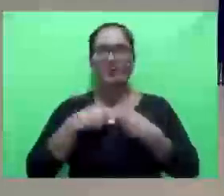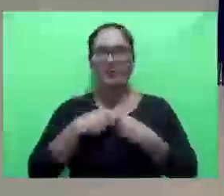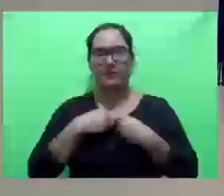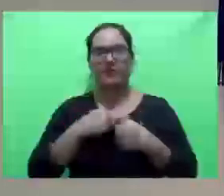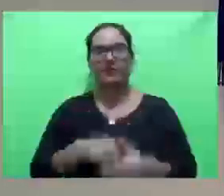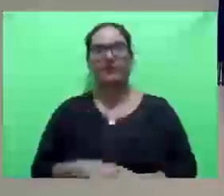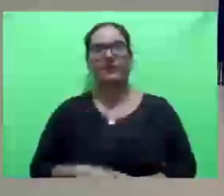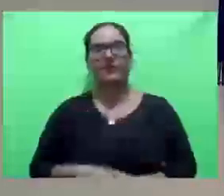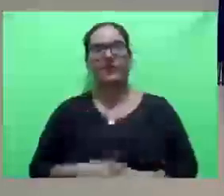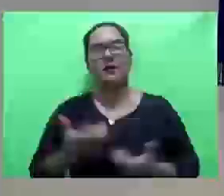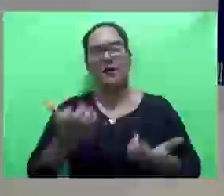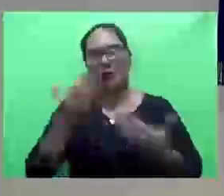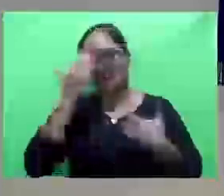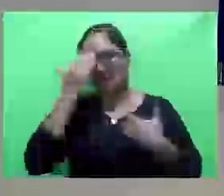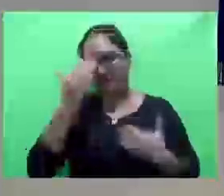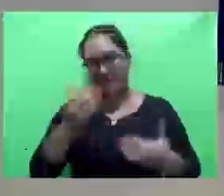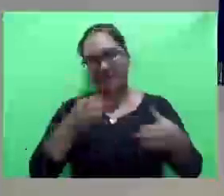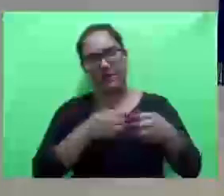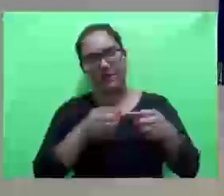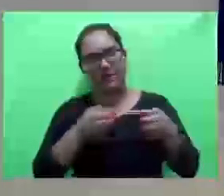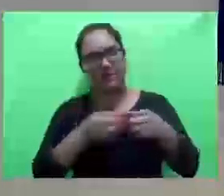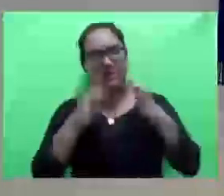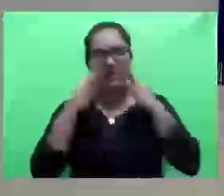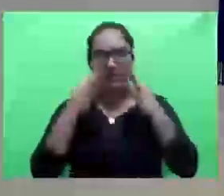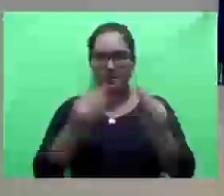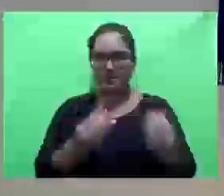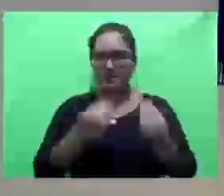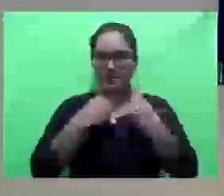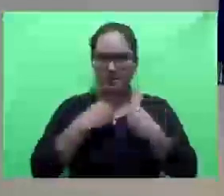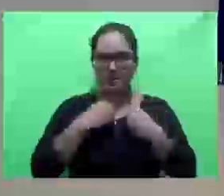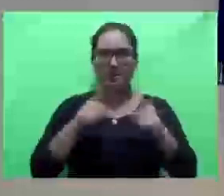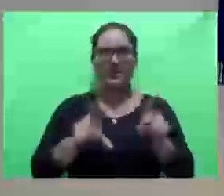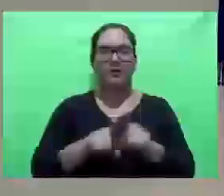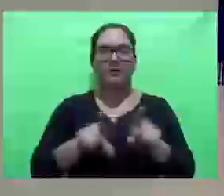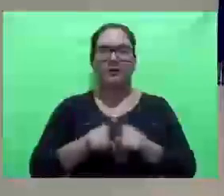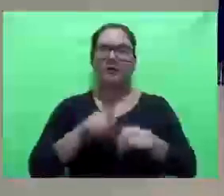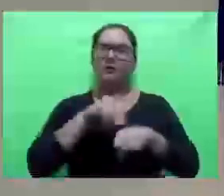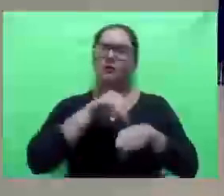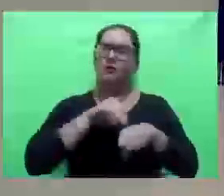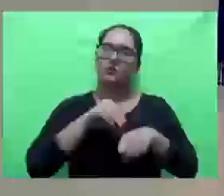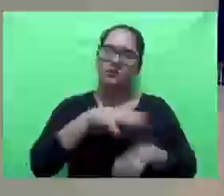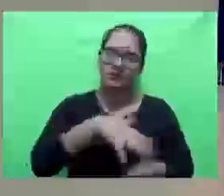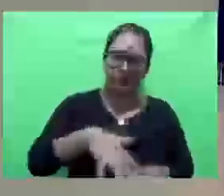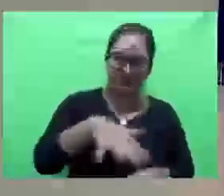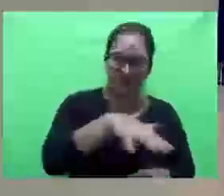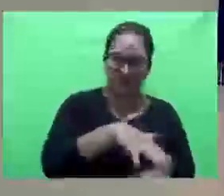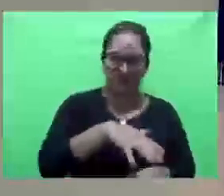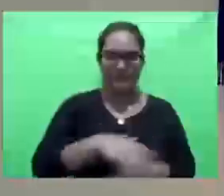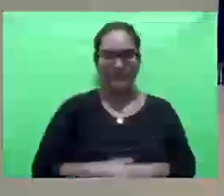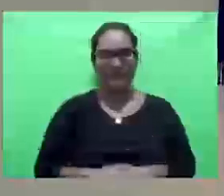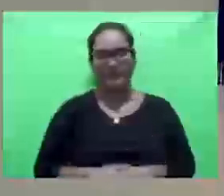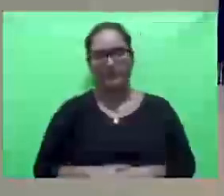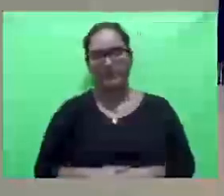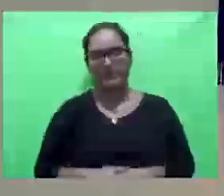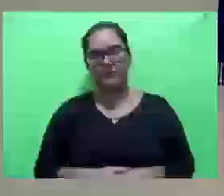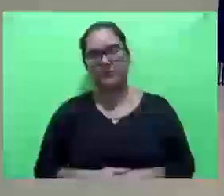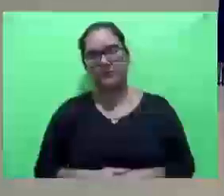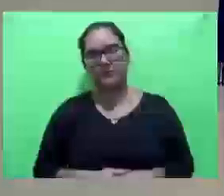e quero agradecê-lo aqui pela atenção que ele deu lá, pelos nossos munícipes. Fala, Zezé.